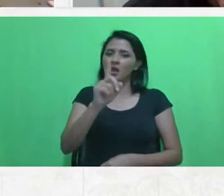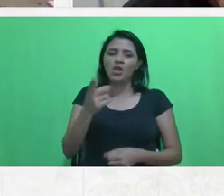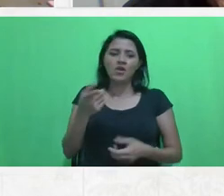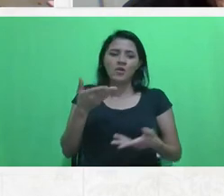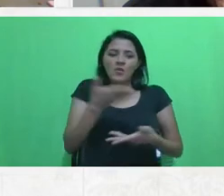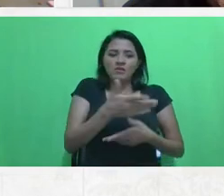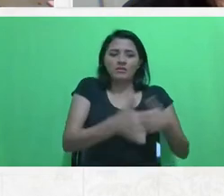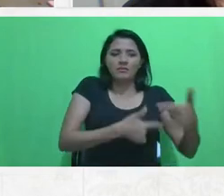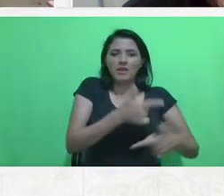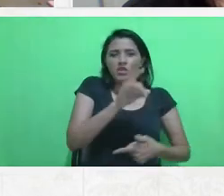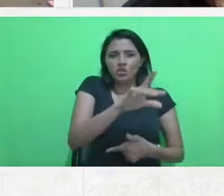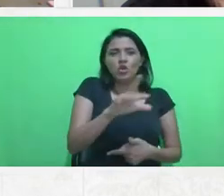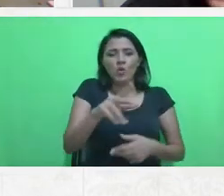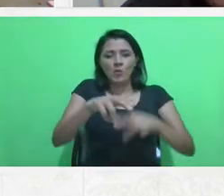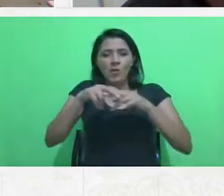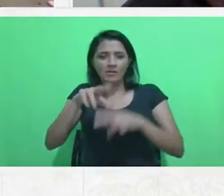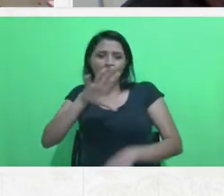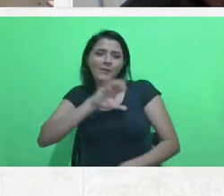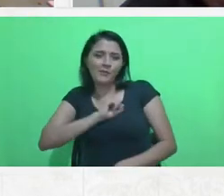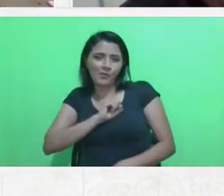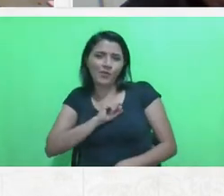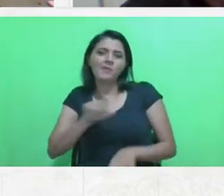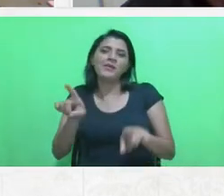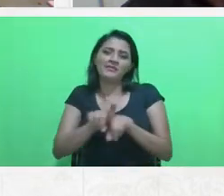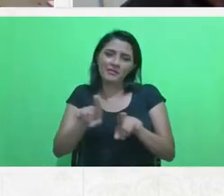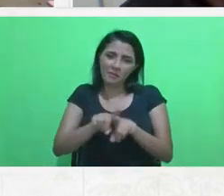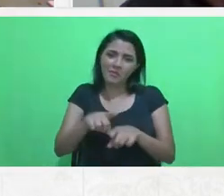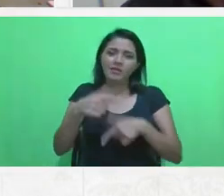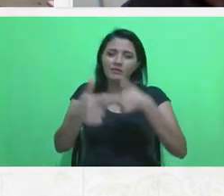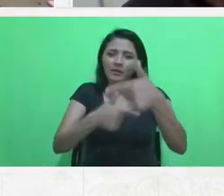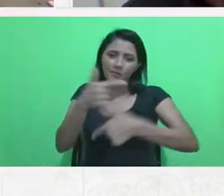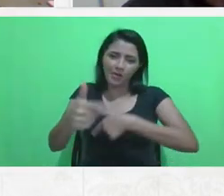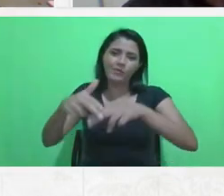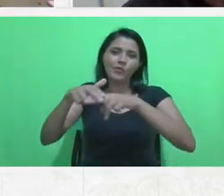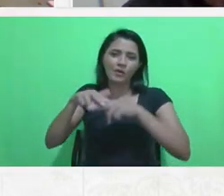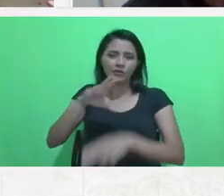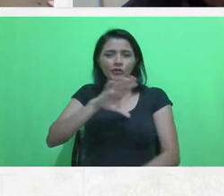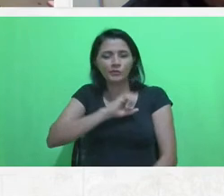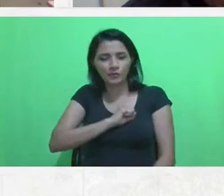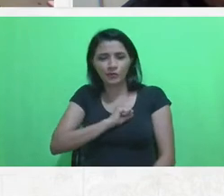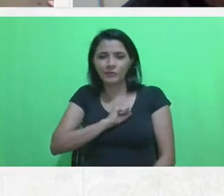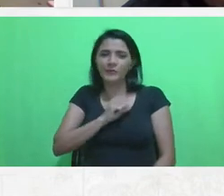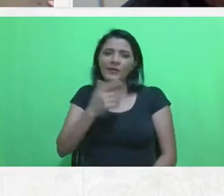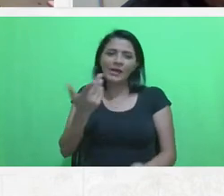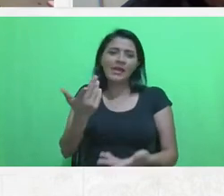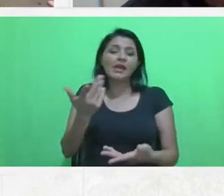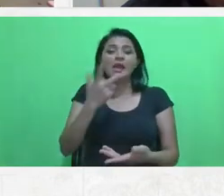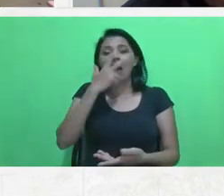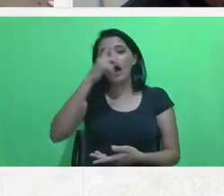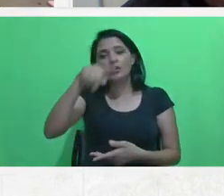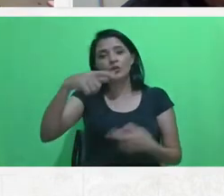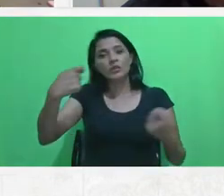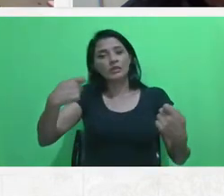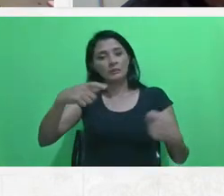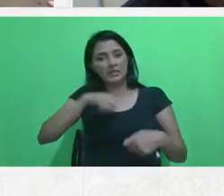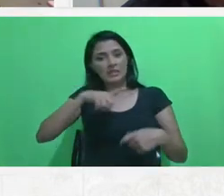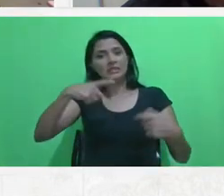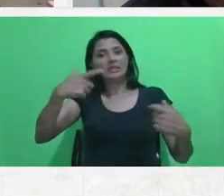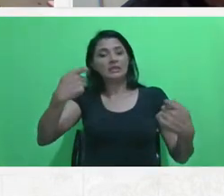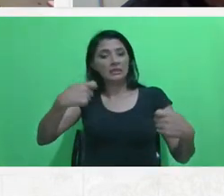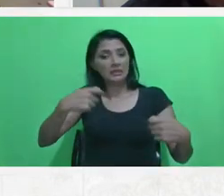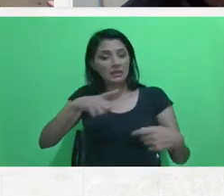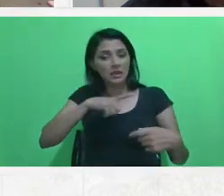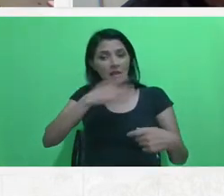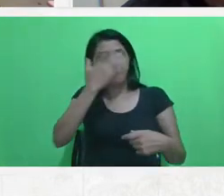amor, mas eu trabalho por amor, quero deixar bem claro. Mas eu acho que tem que ter, os profissionais que estão saindo